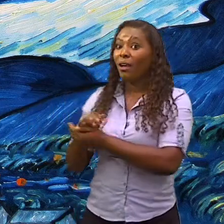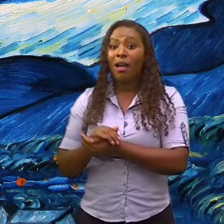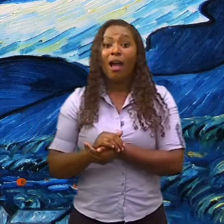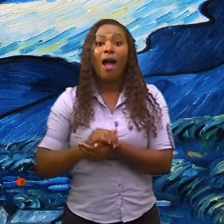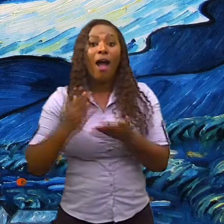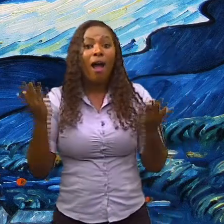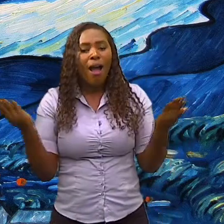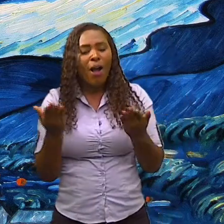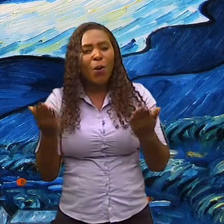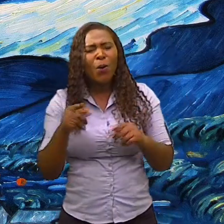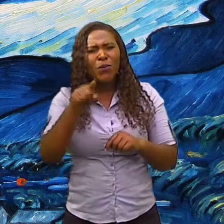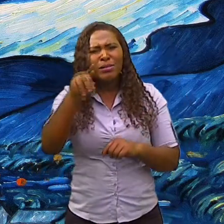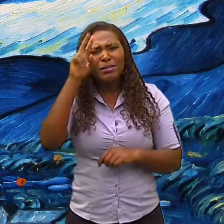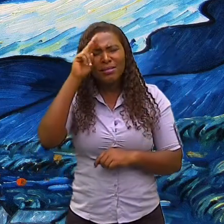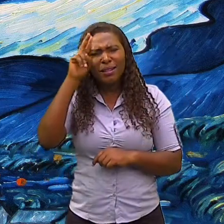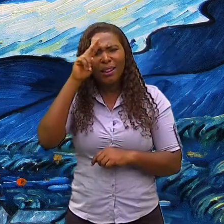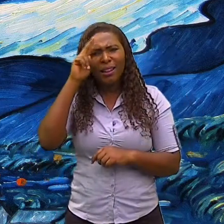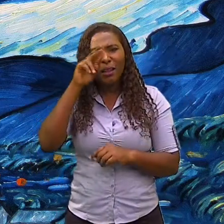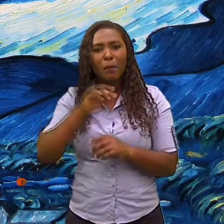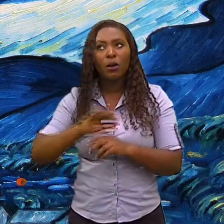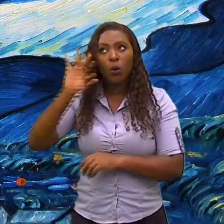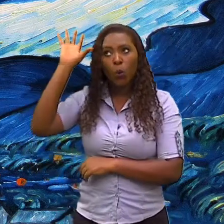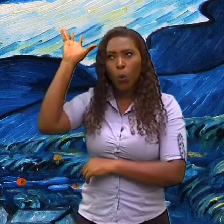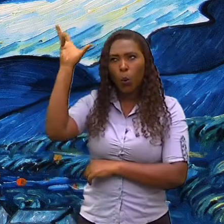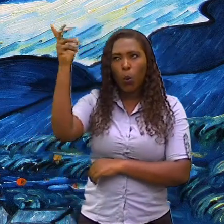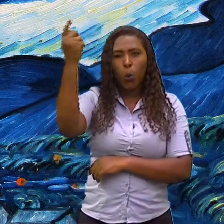contraste e a claridade das cores,